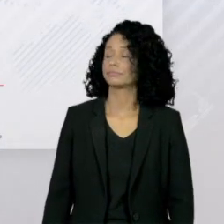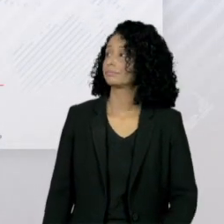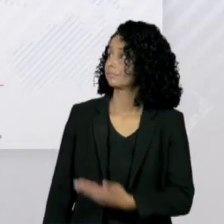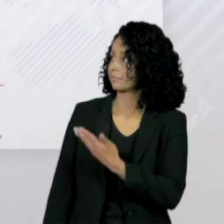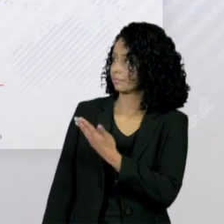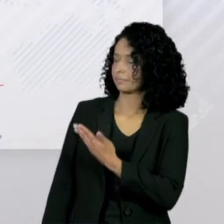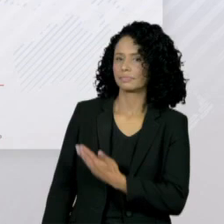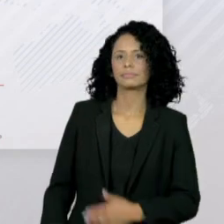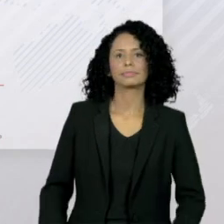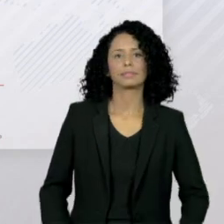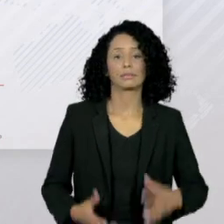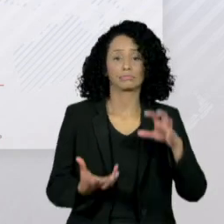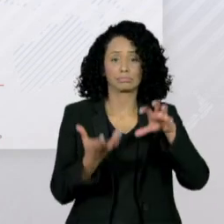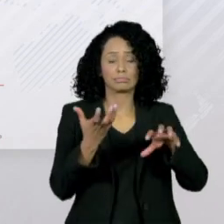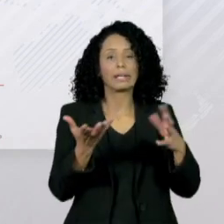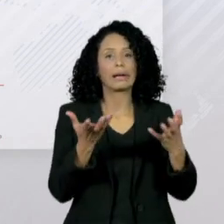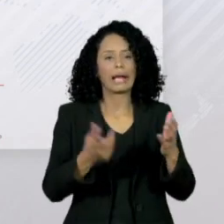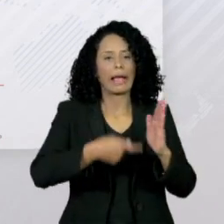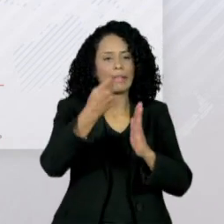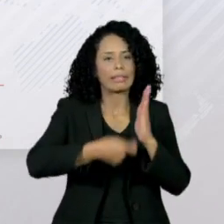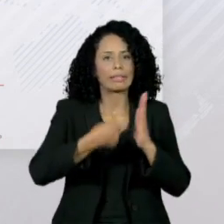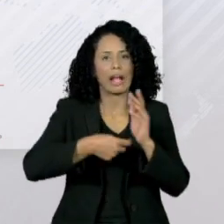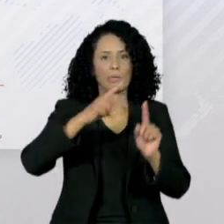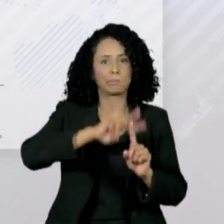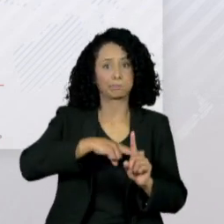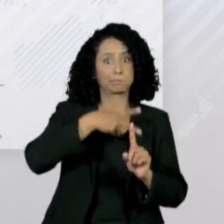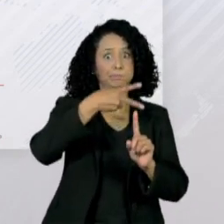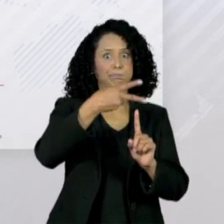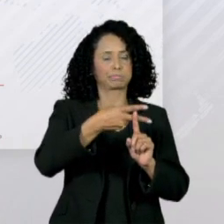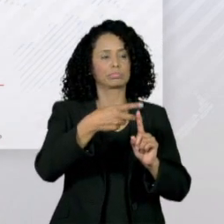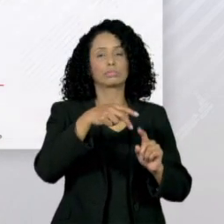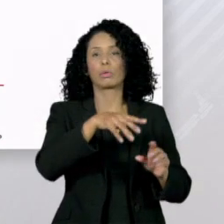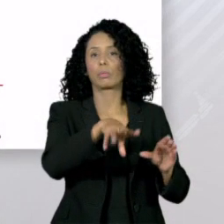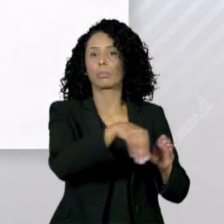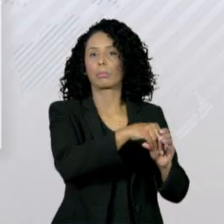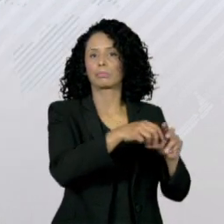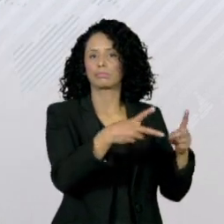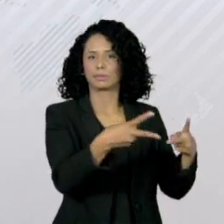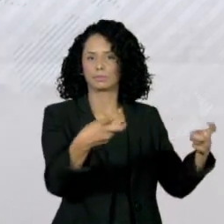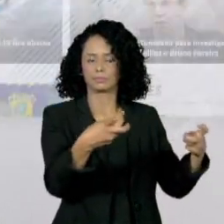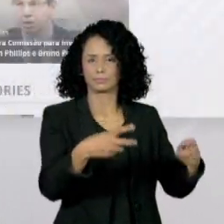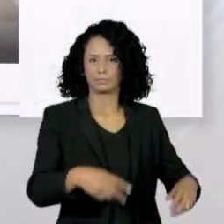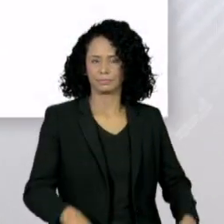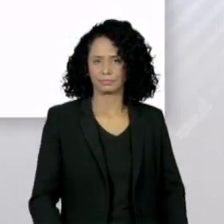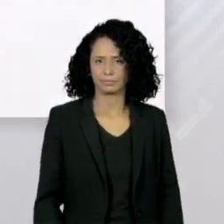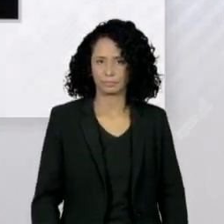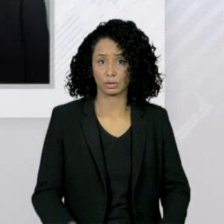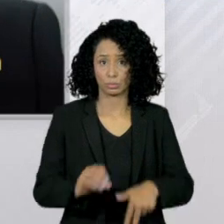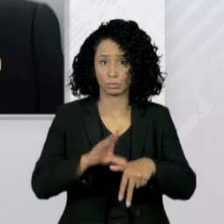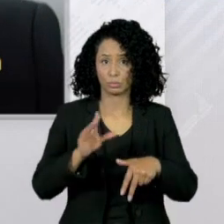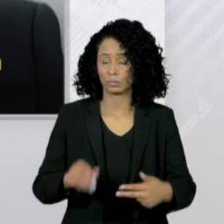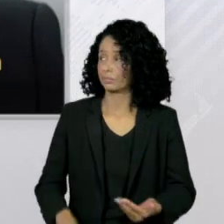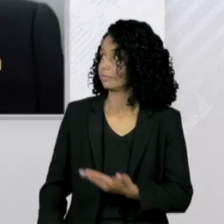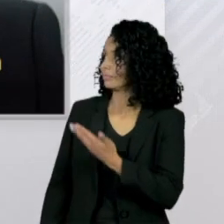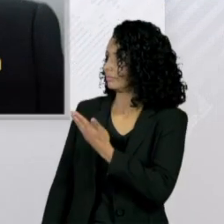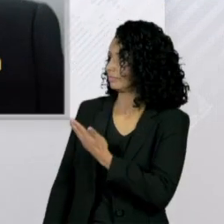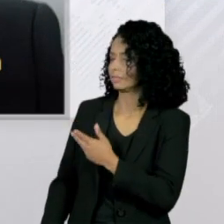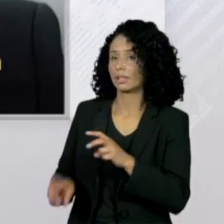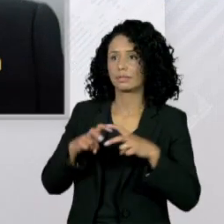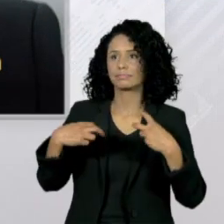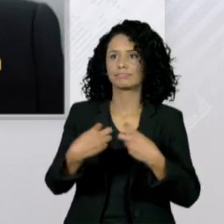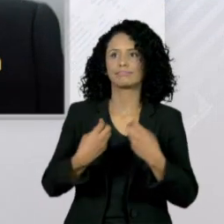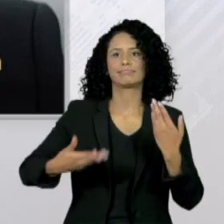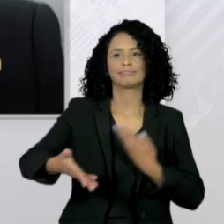até dobrar taxas sobre rendimento líquido da Petrobras. No Portal da Cultura, você pode rever o Roda Viva,